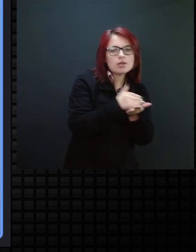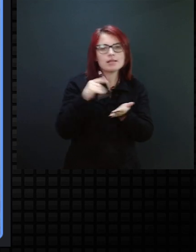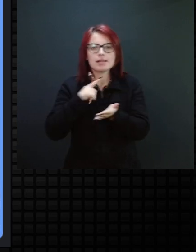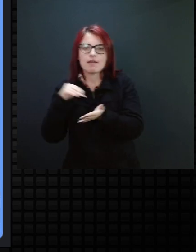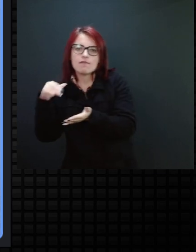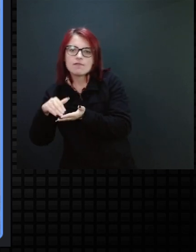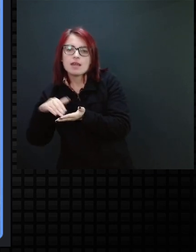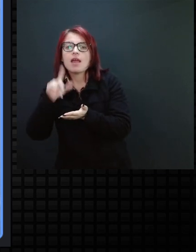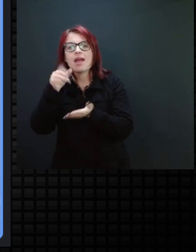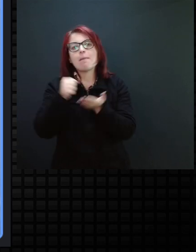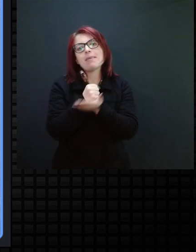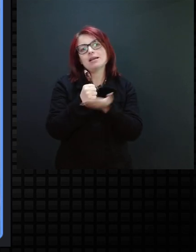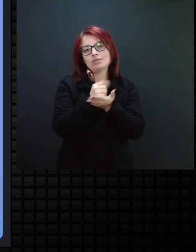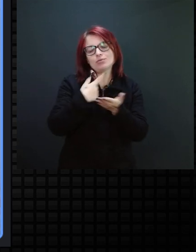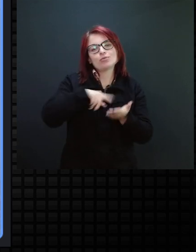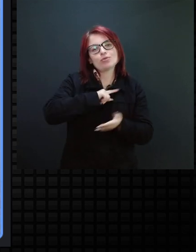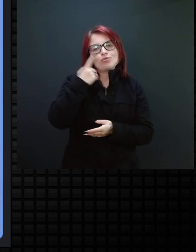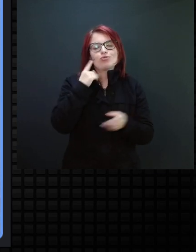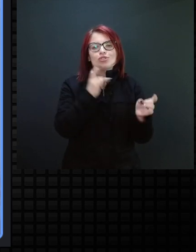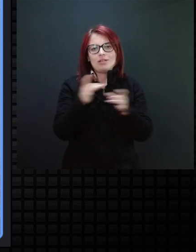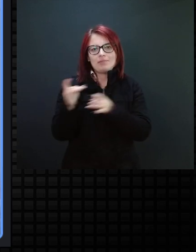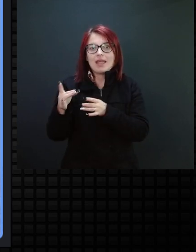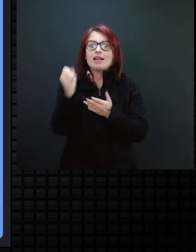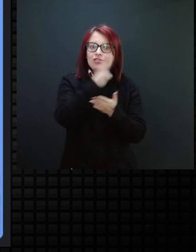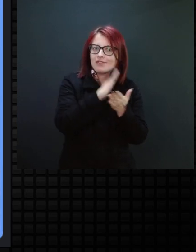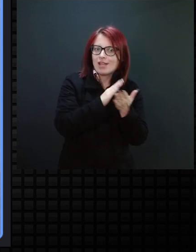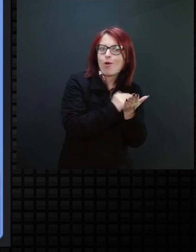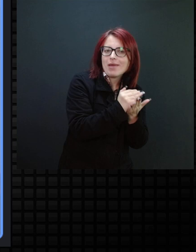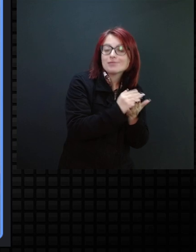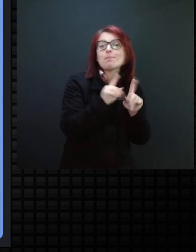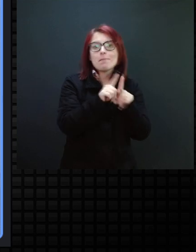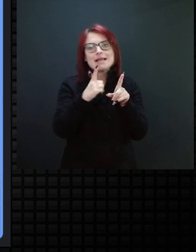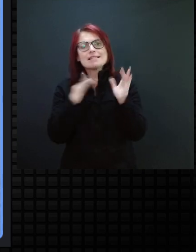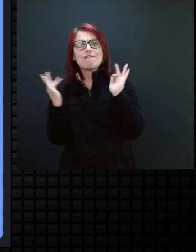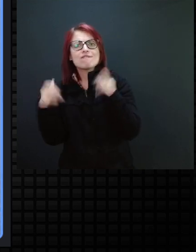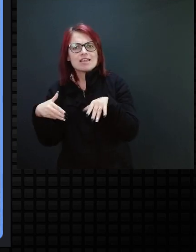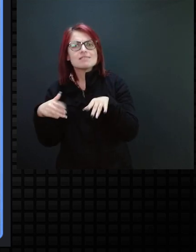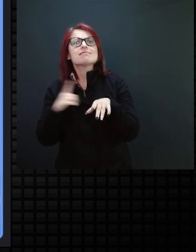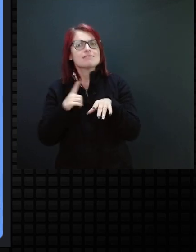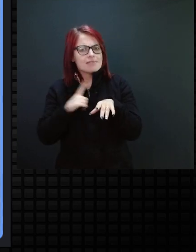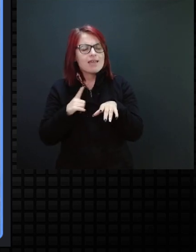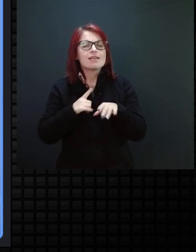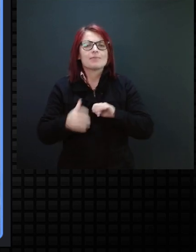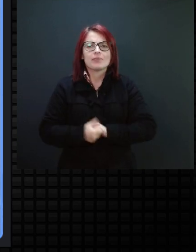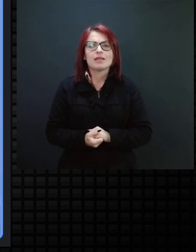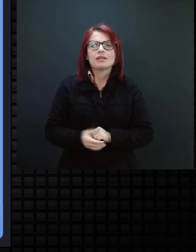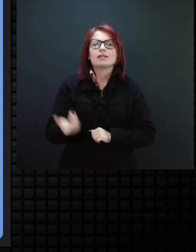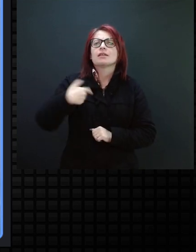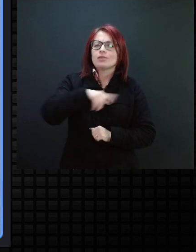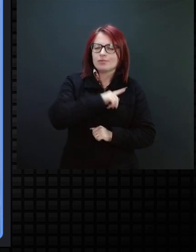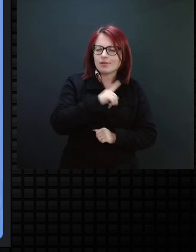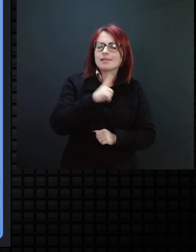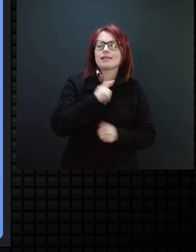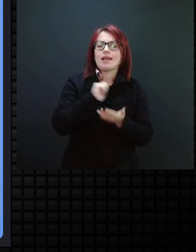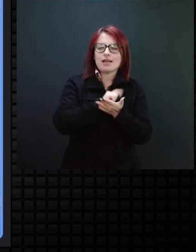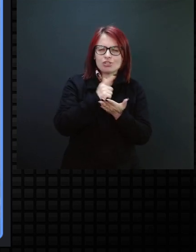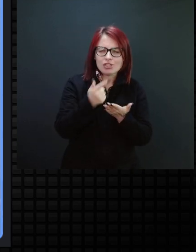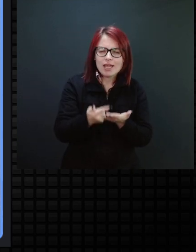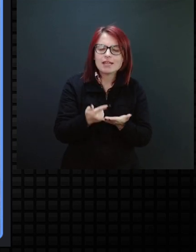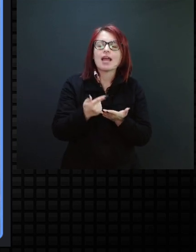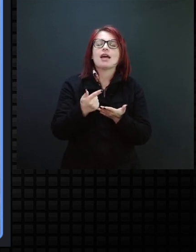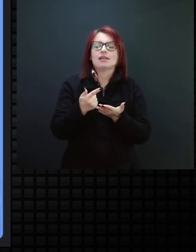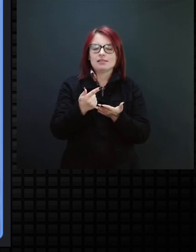para o nosso dia. As atividades, elas começam, mas elas finalizam. Então, assim, nós temos agenda, nós temos